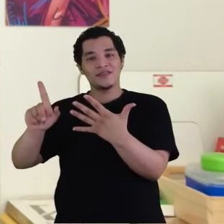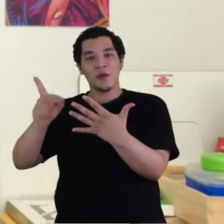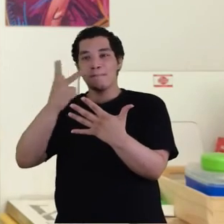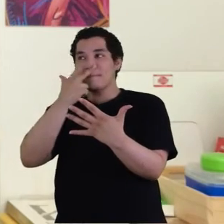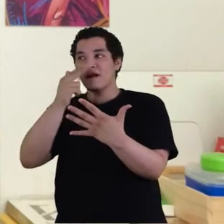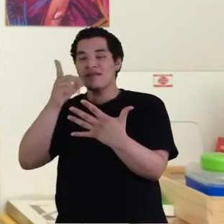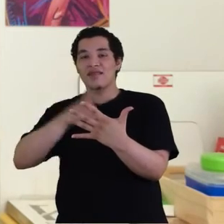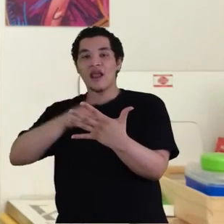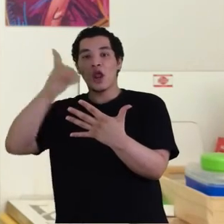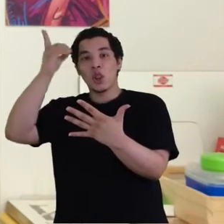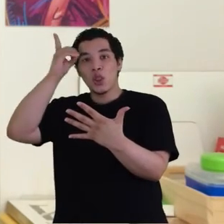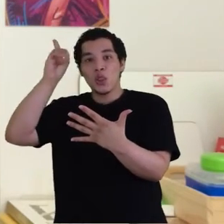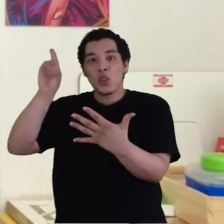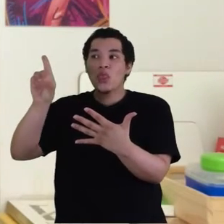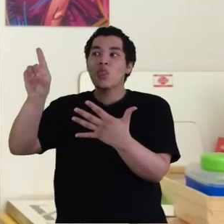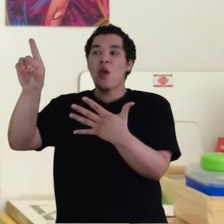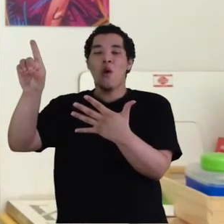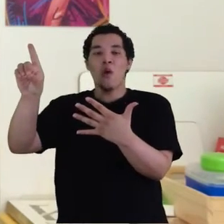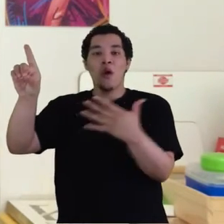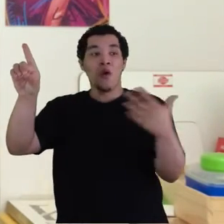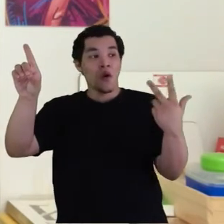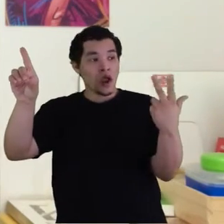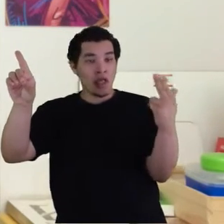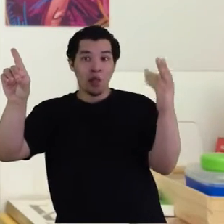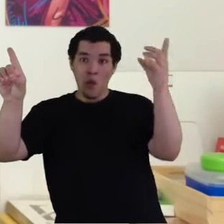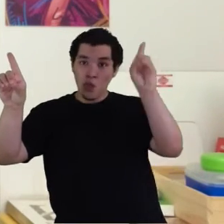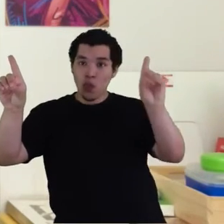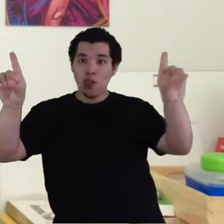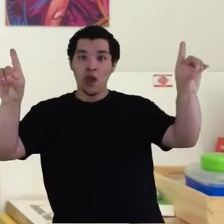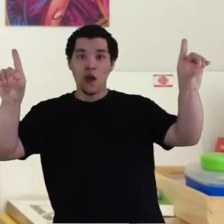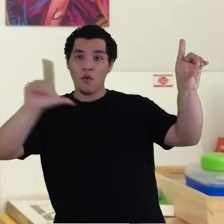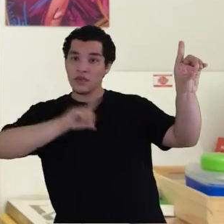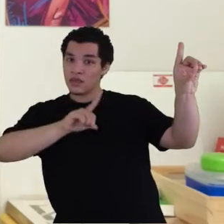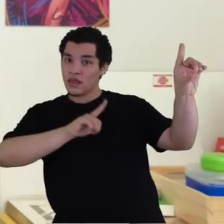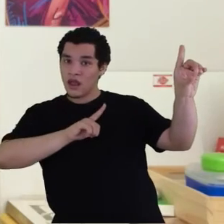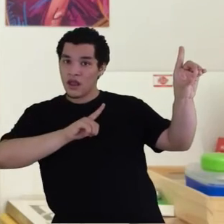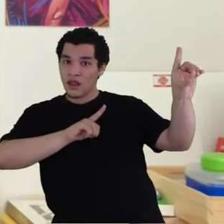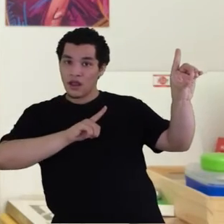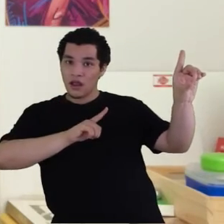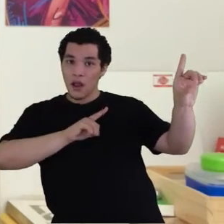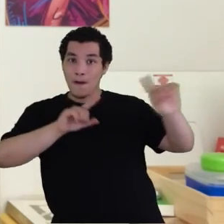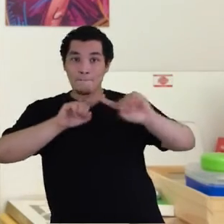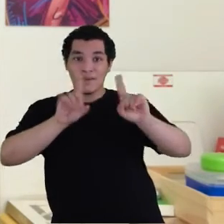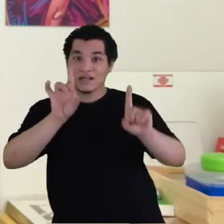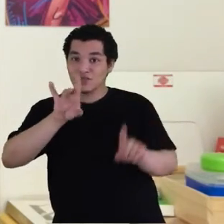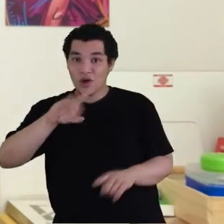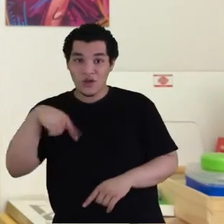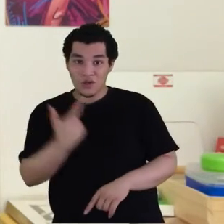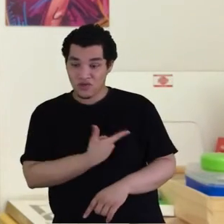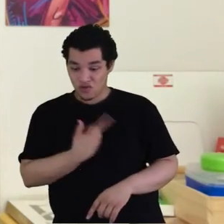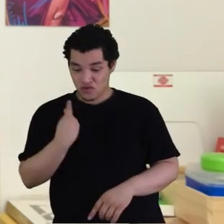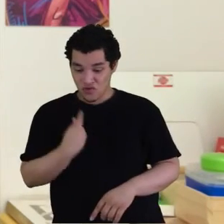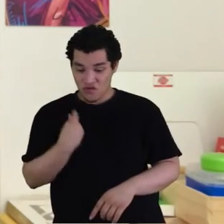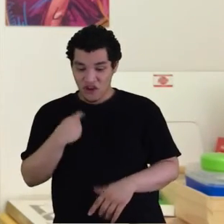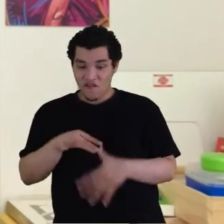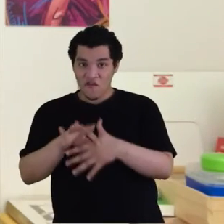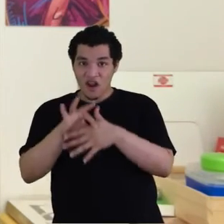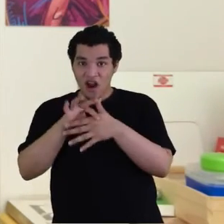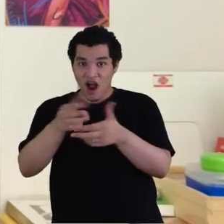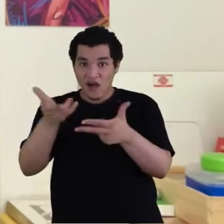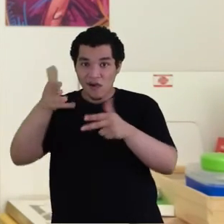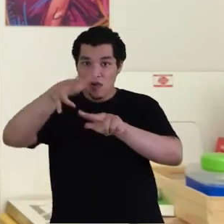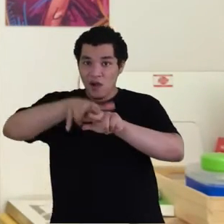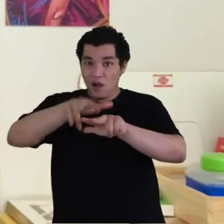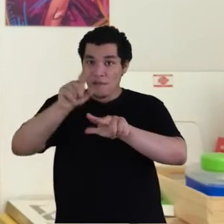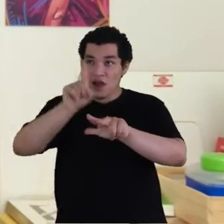Igual ao homem. E na verdade essa divisão só existe aqui quando encarnados. Porque o